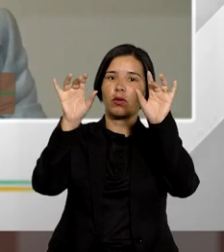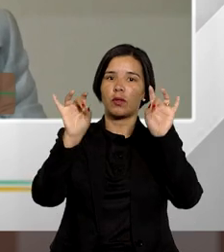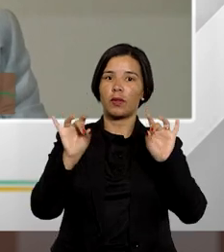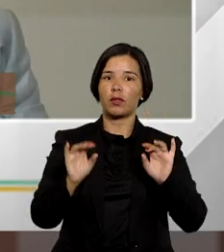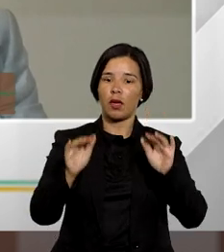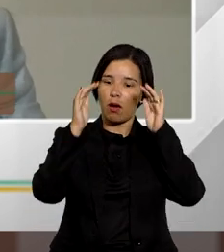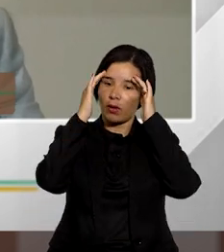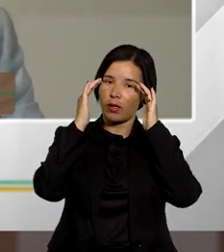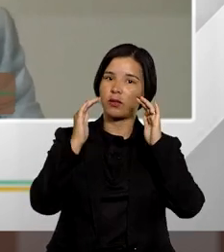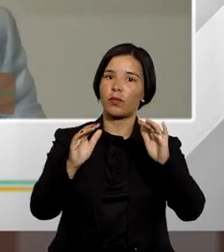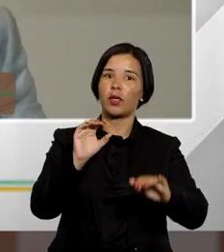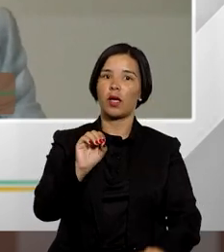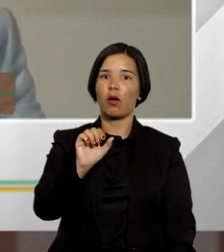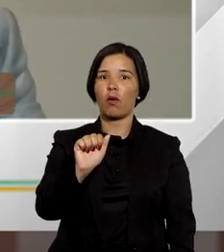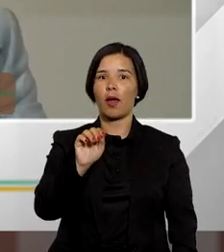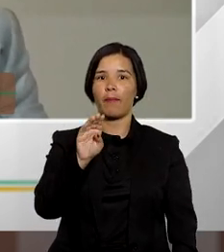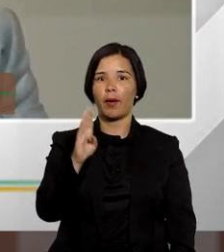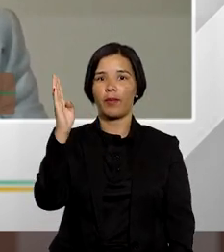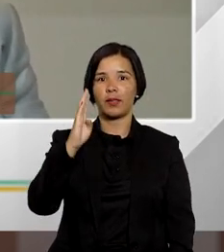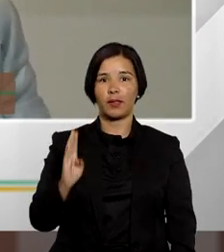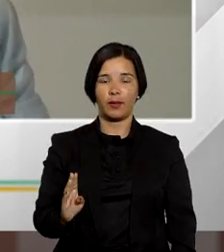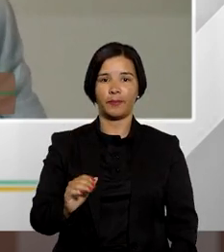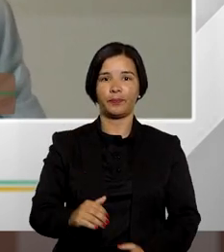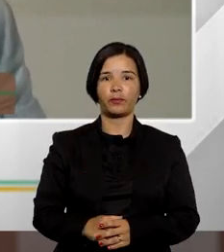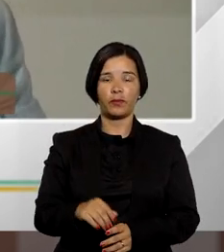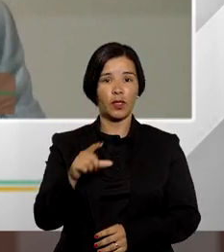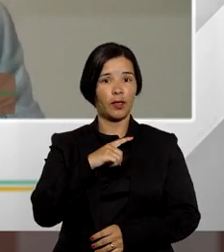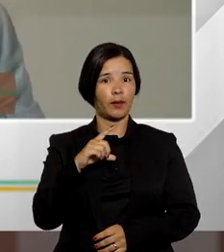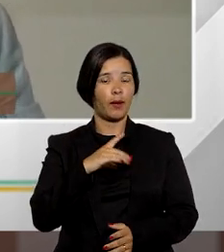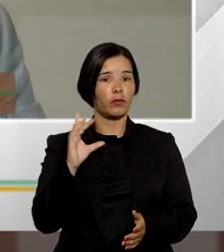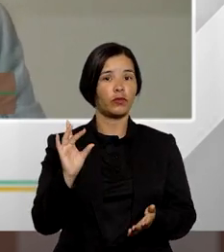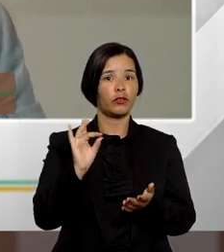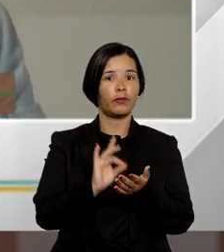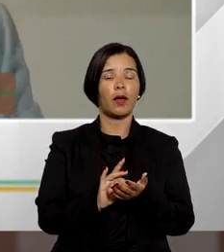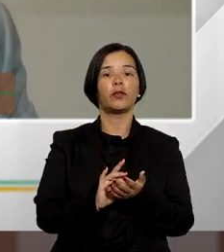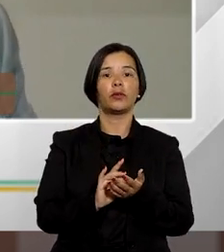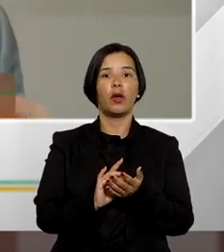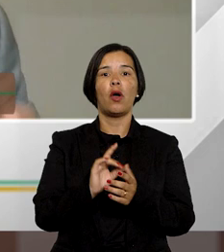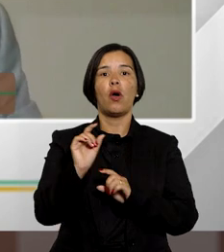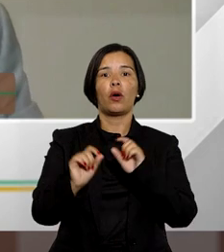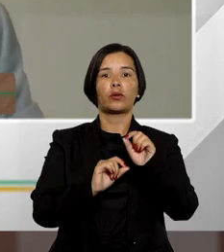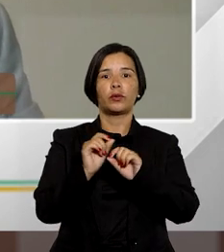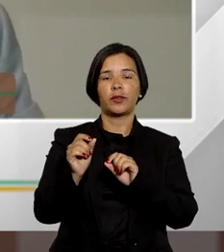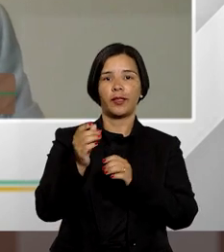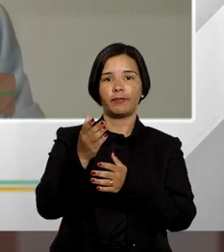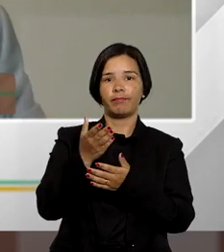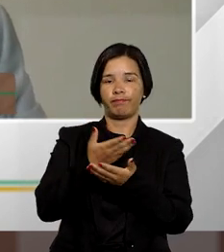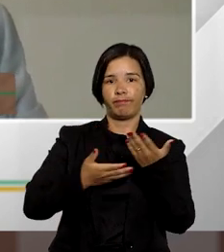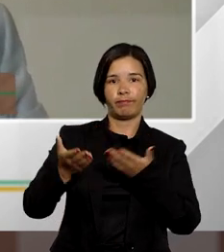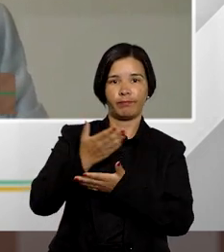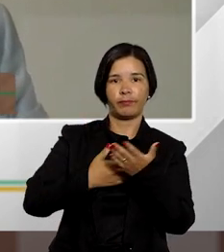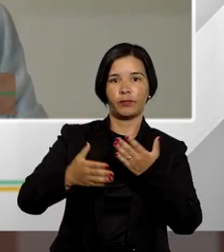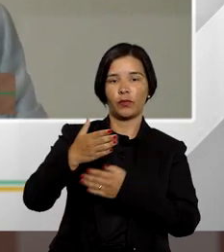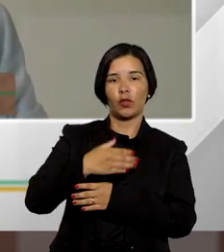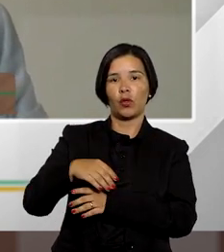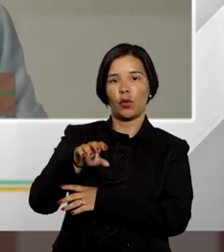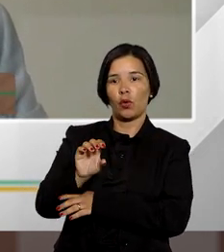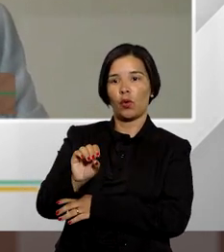em respeito à advocacia brasileira temos ainda realmente muito evoluindo no quesito